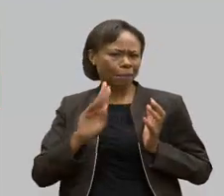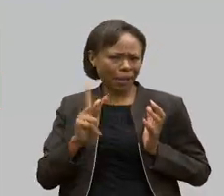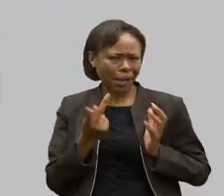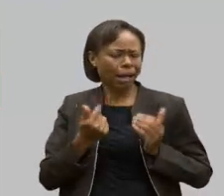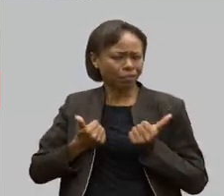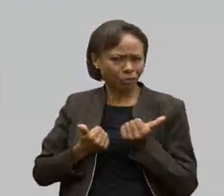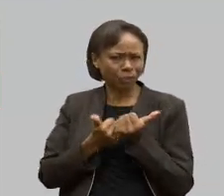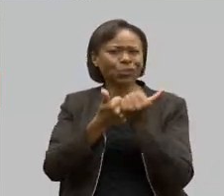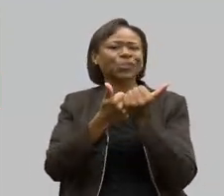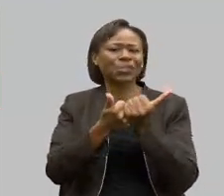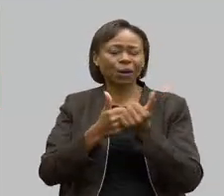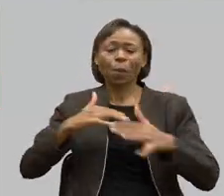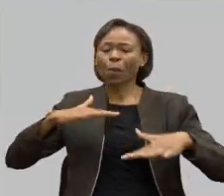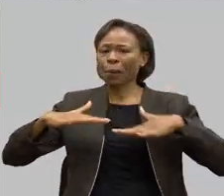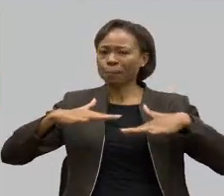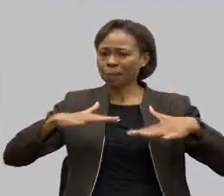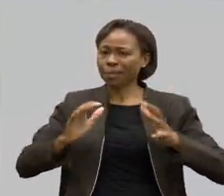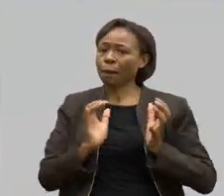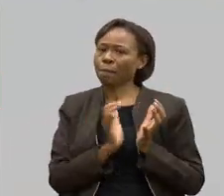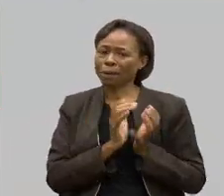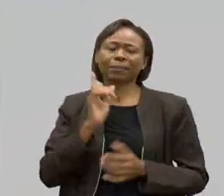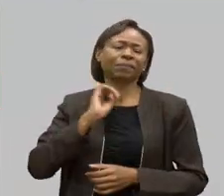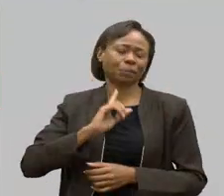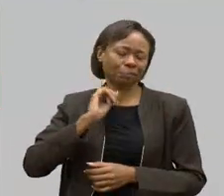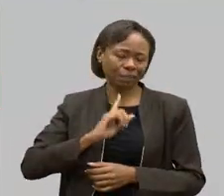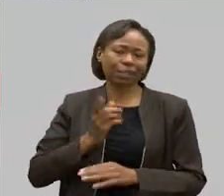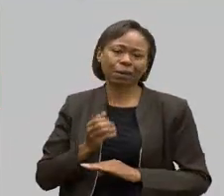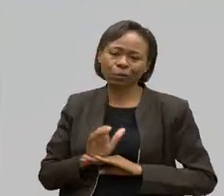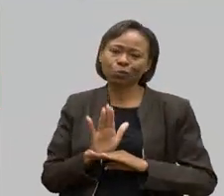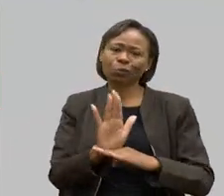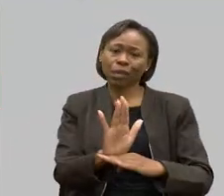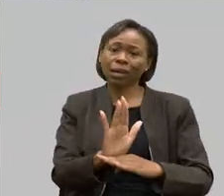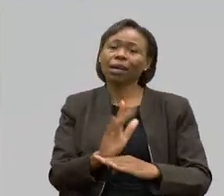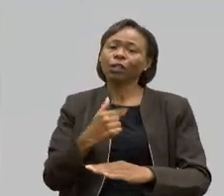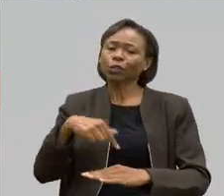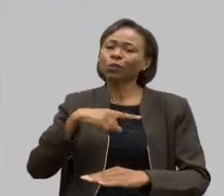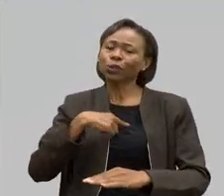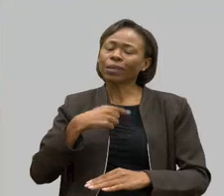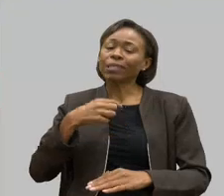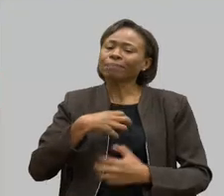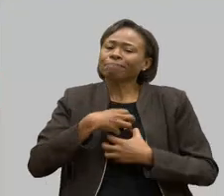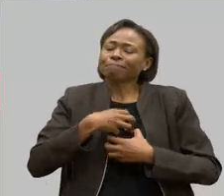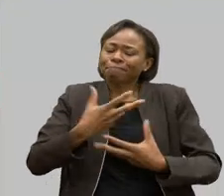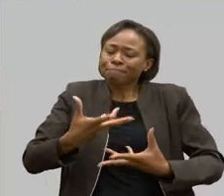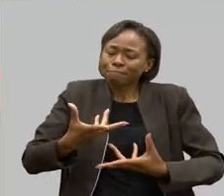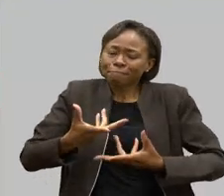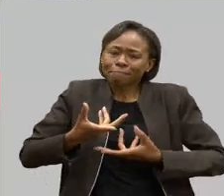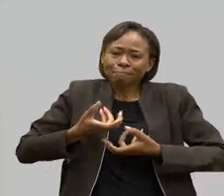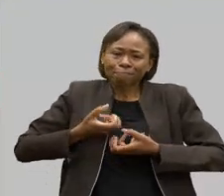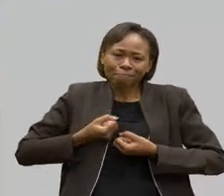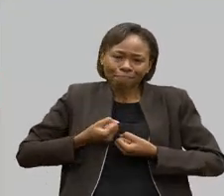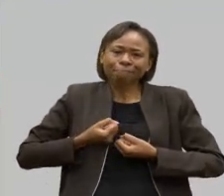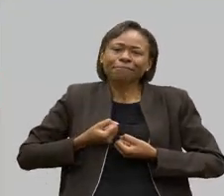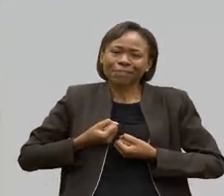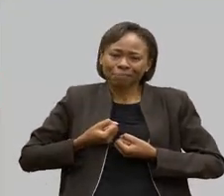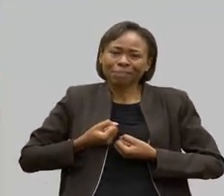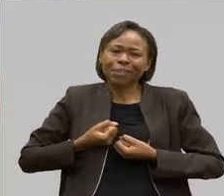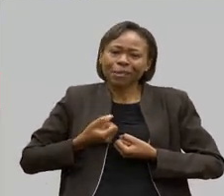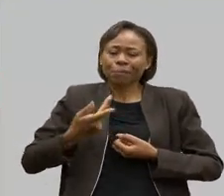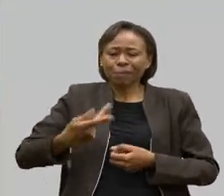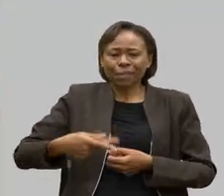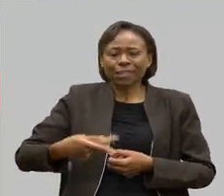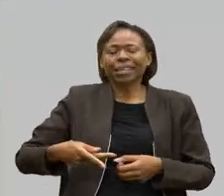APAIano Mineiro. Nós nos sentimos muito acolhidos e representados por essa